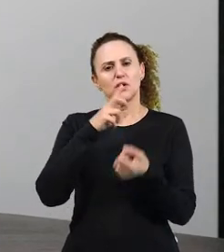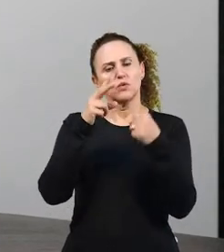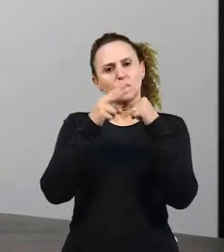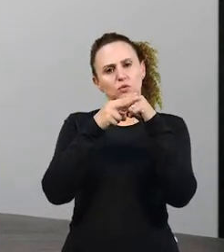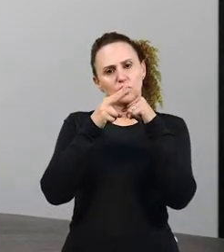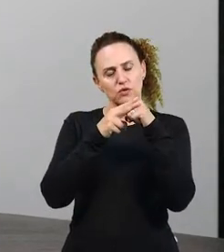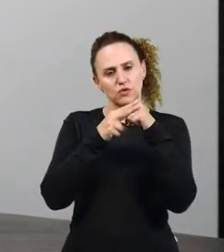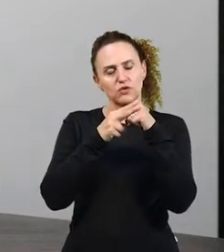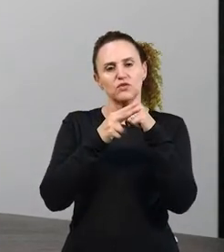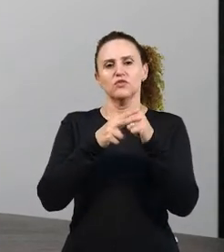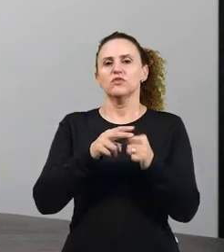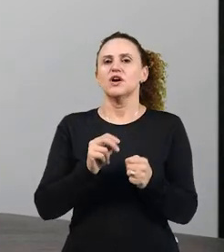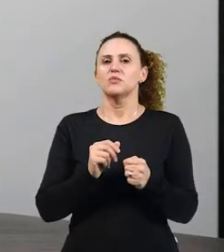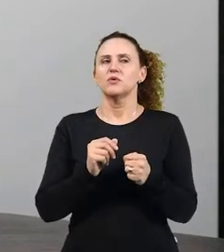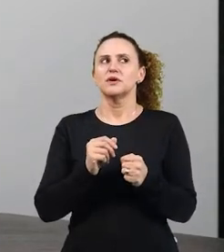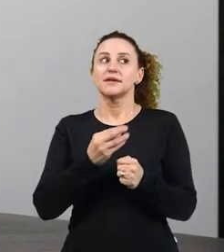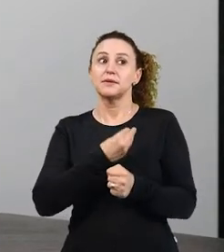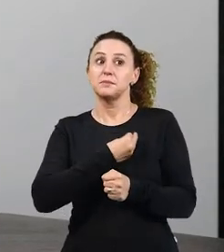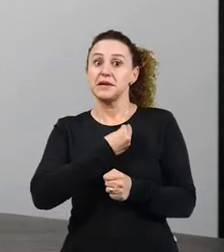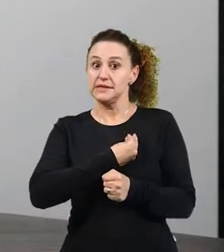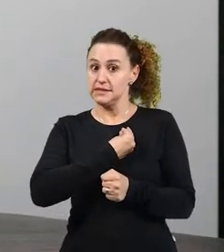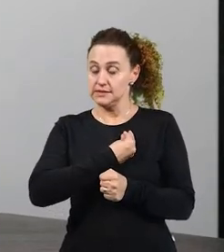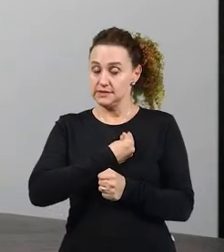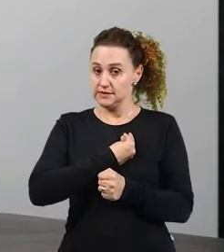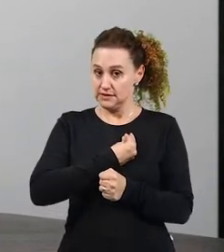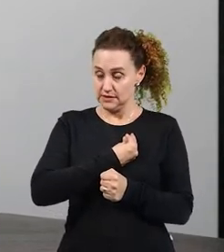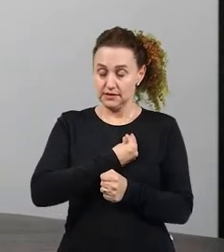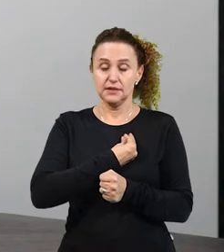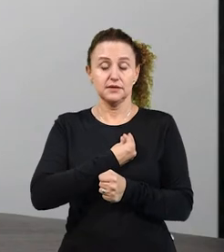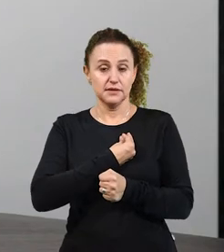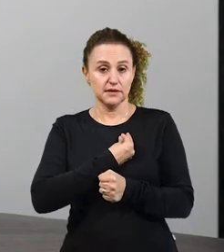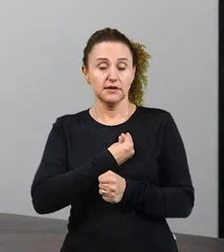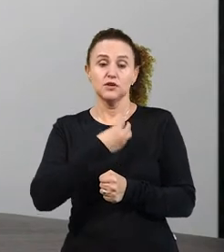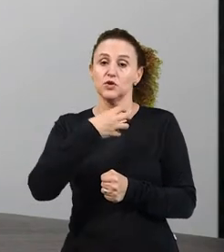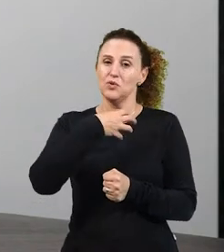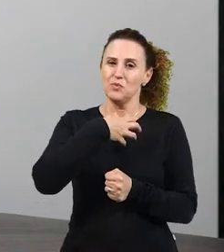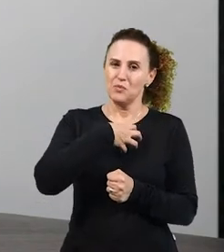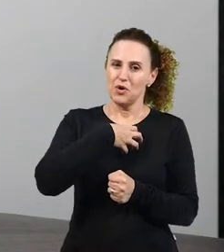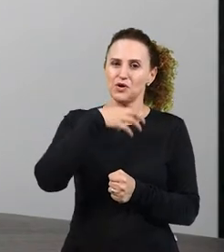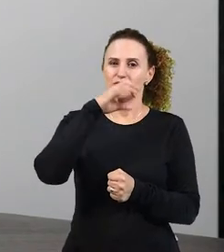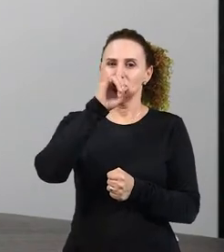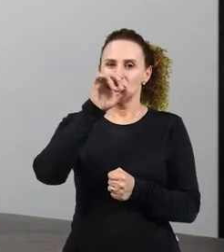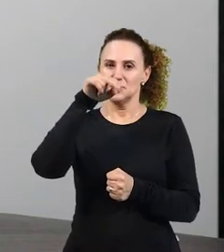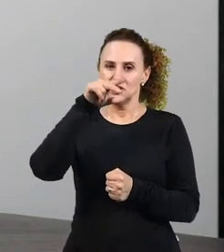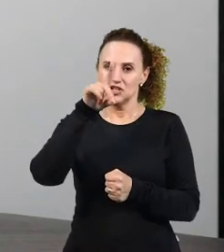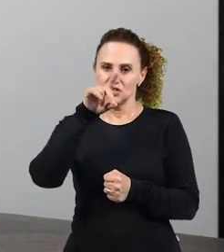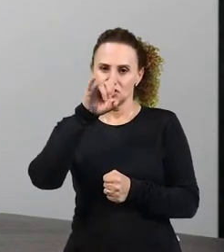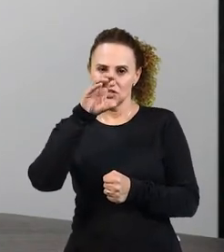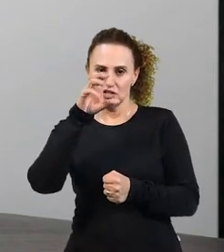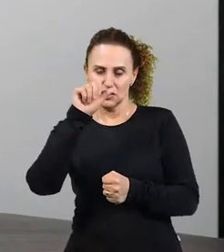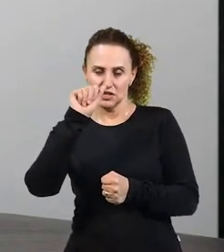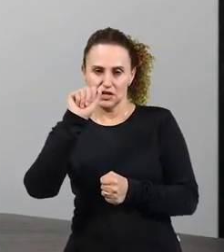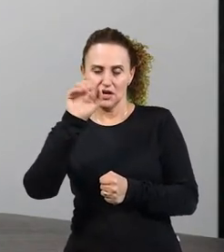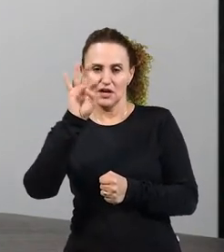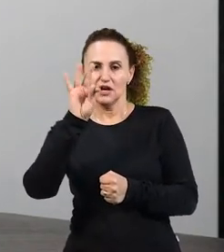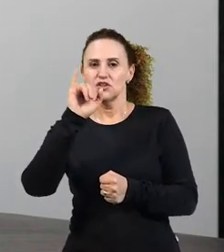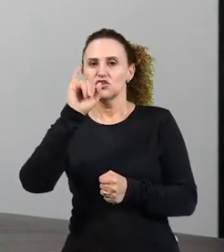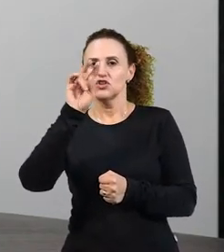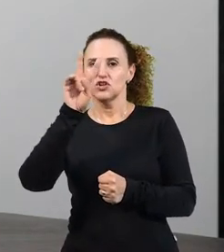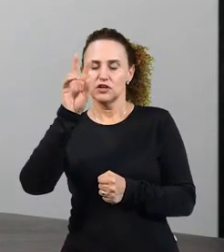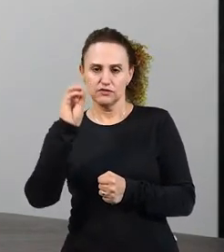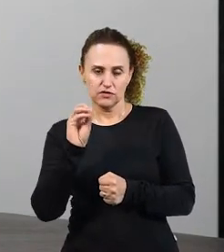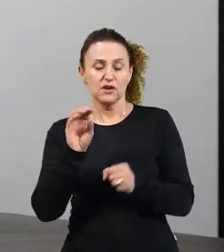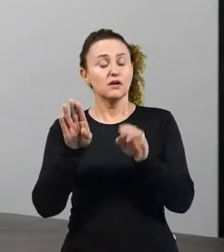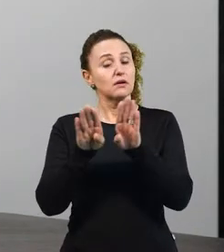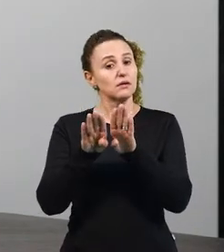no presente do modo indicativo, pode estar no presente do modo subjuntivo. E como que